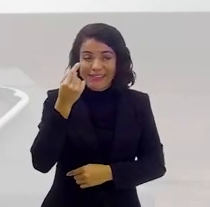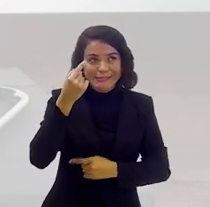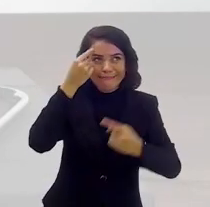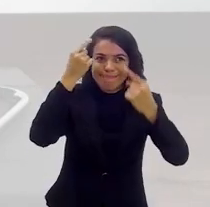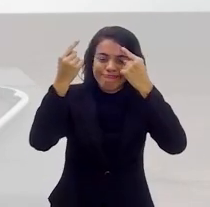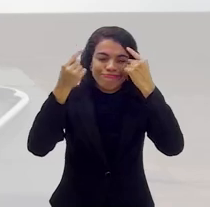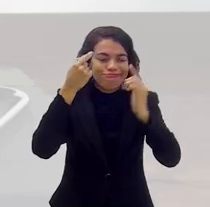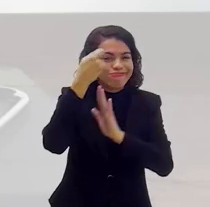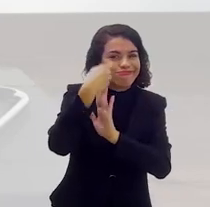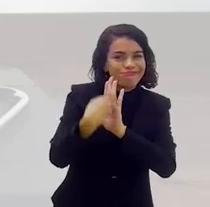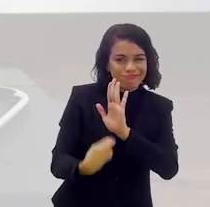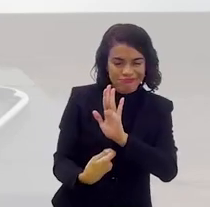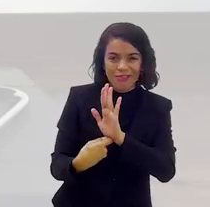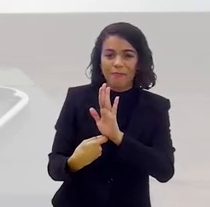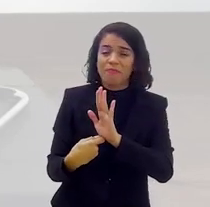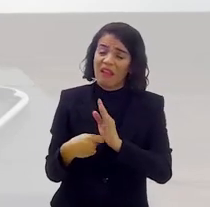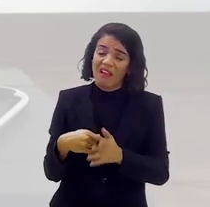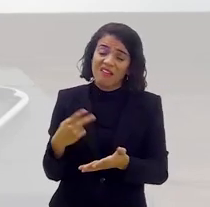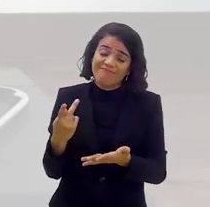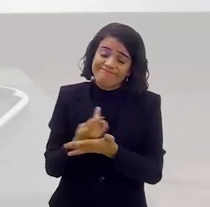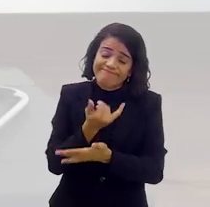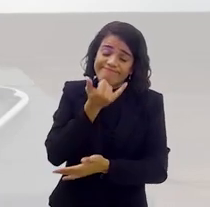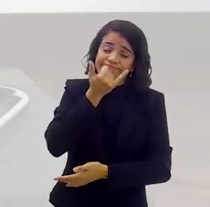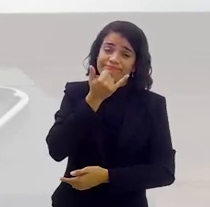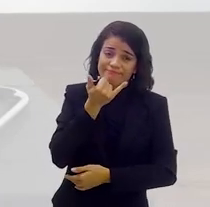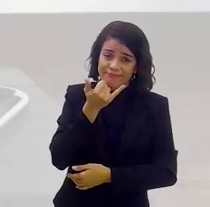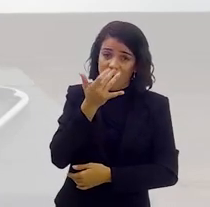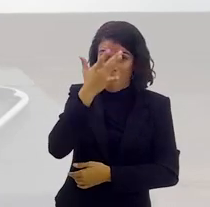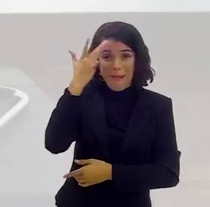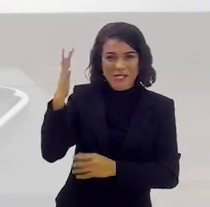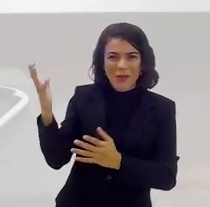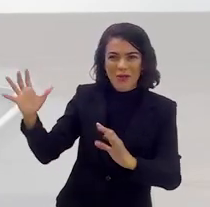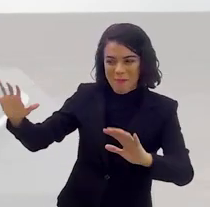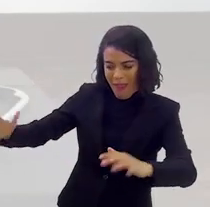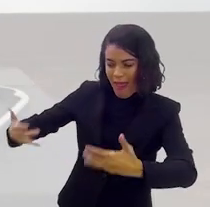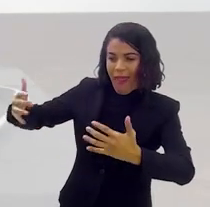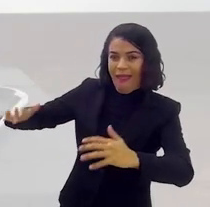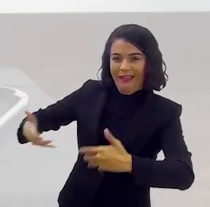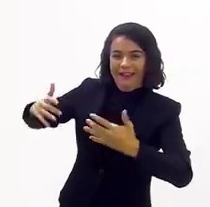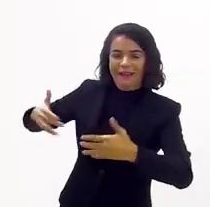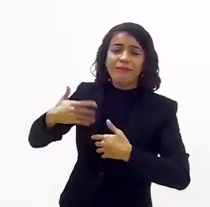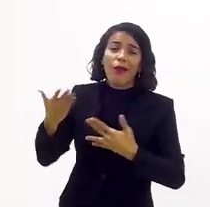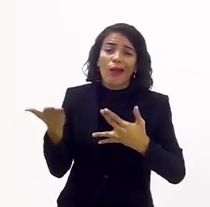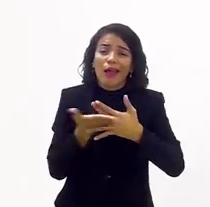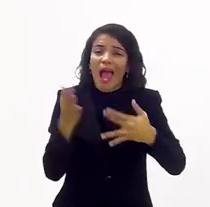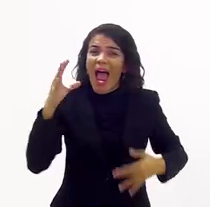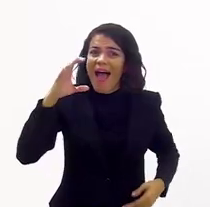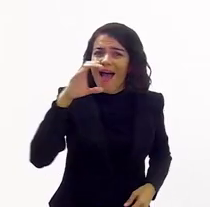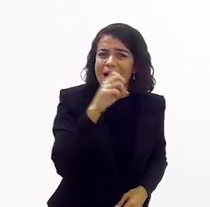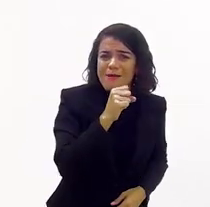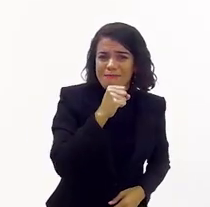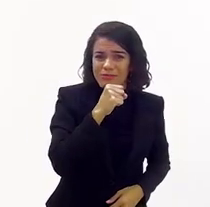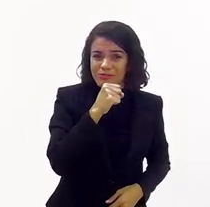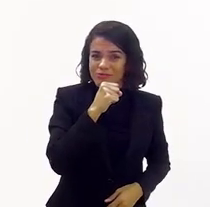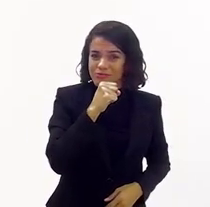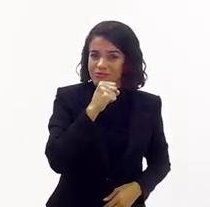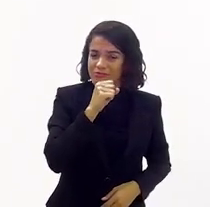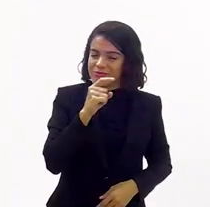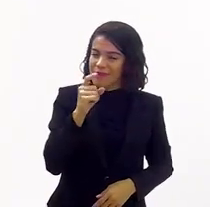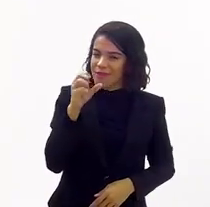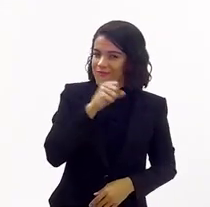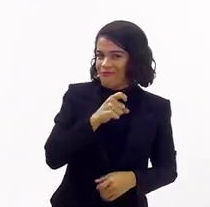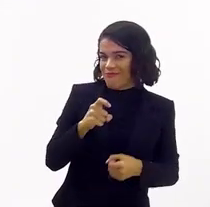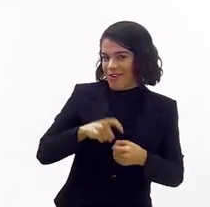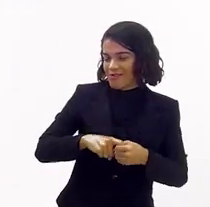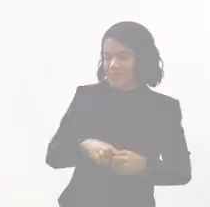fazer, porque senão não vai. acontece, né? Acontece. E o pessoal incentiva também. Mas vamos no intervalo rapidinho.